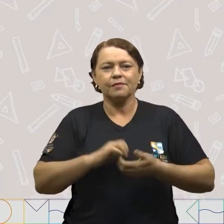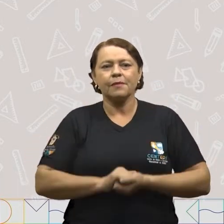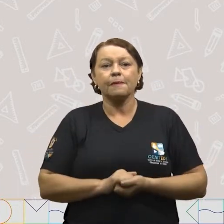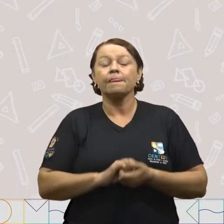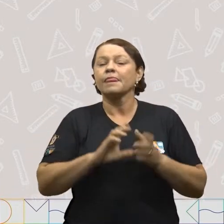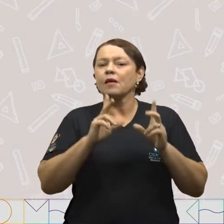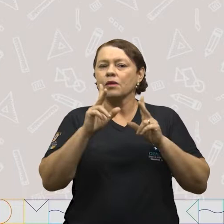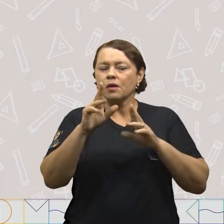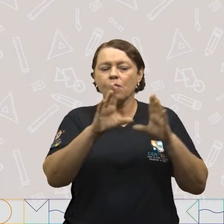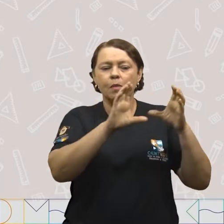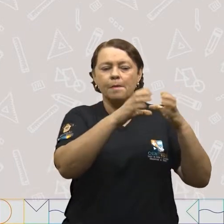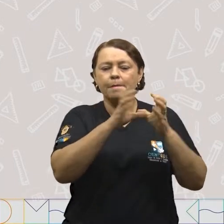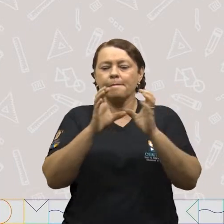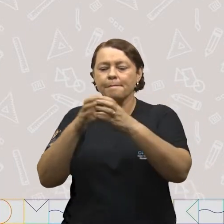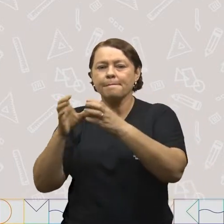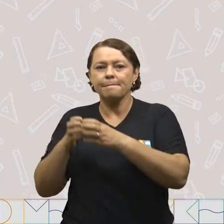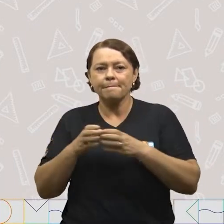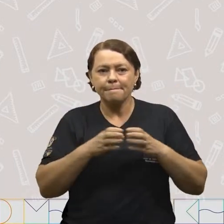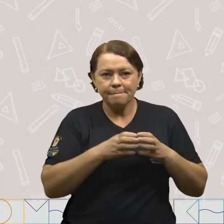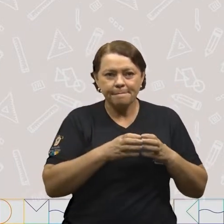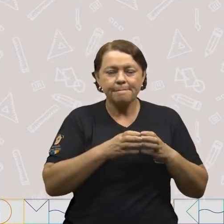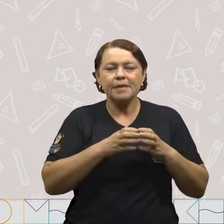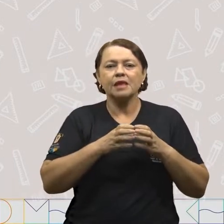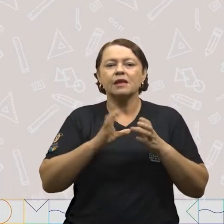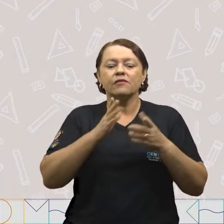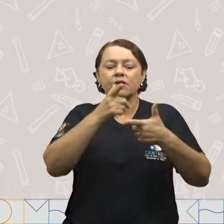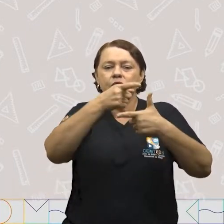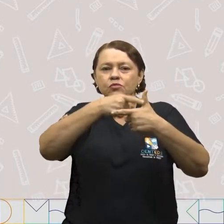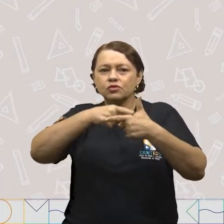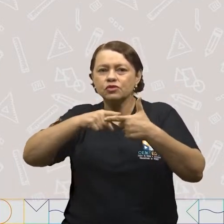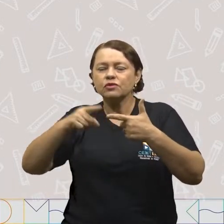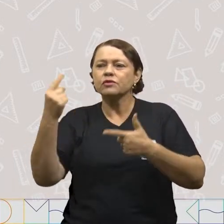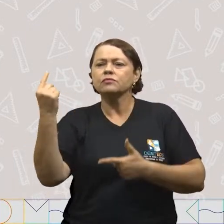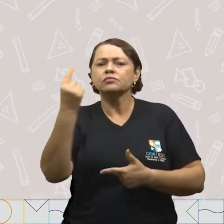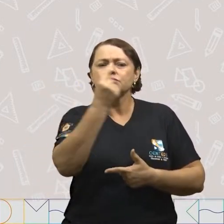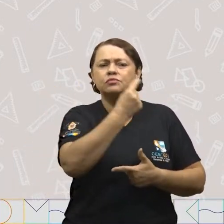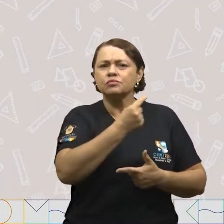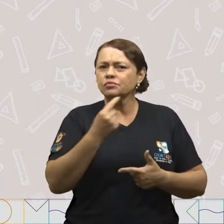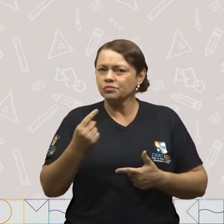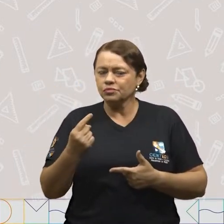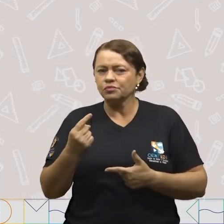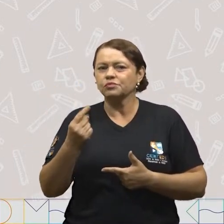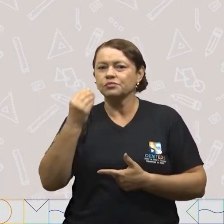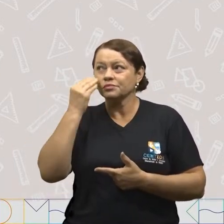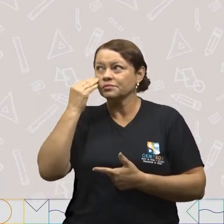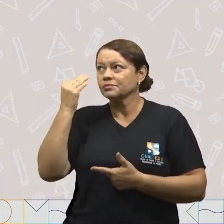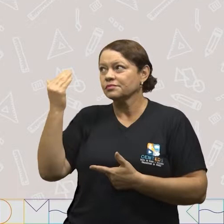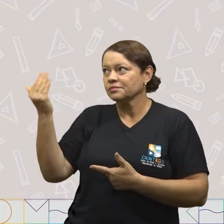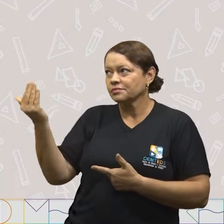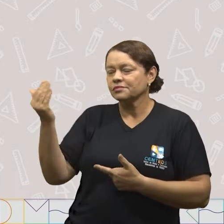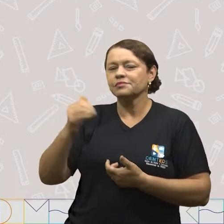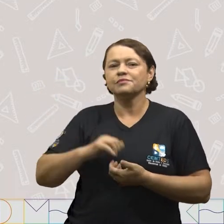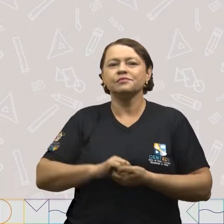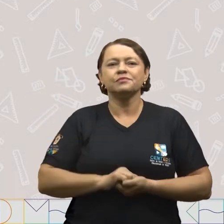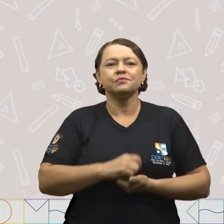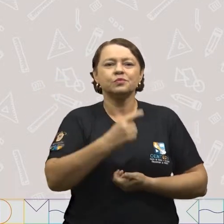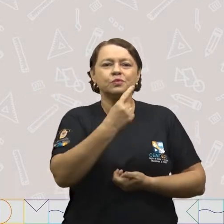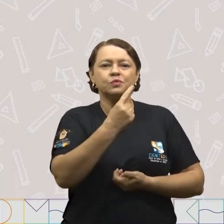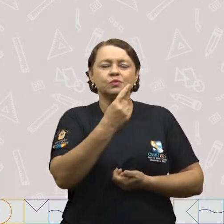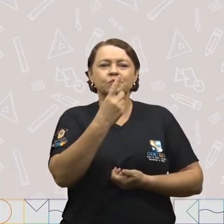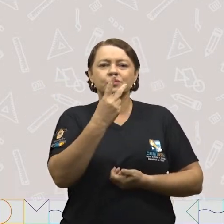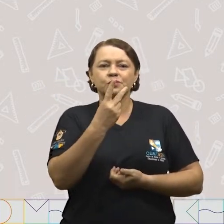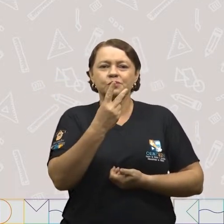cinco grupos com os laços e dividi-los um a um. Vamos contar? Um,